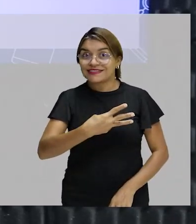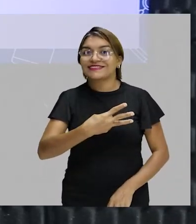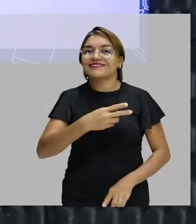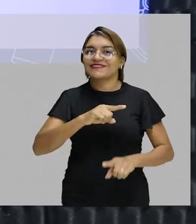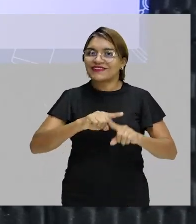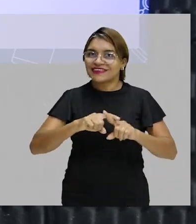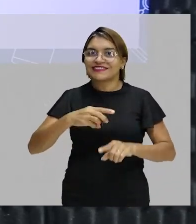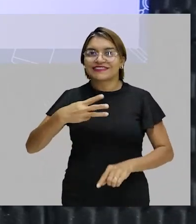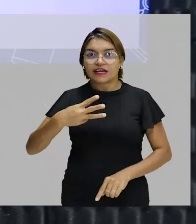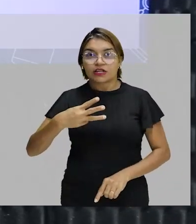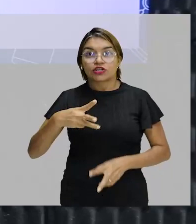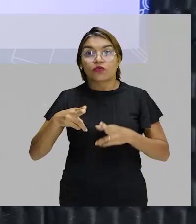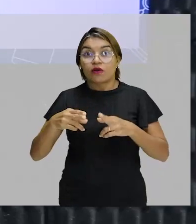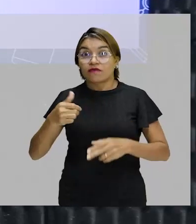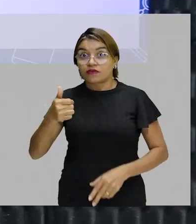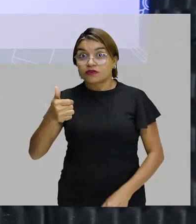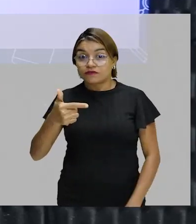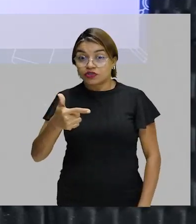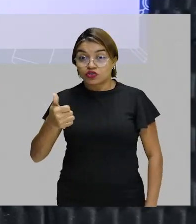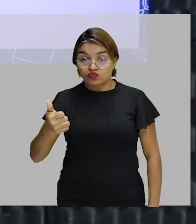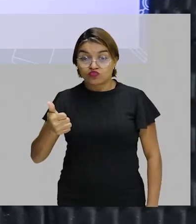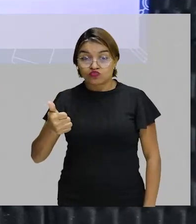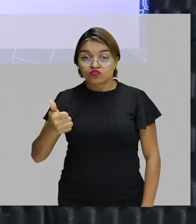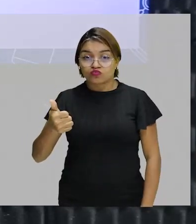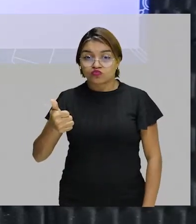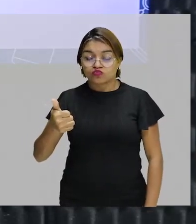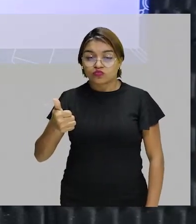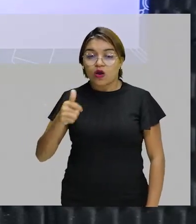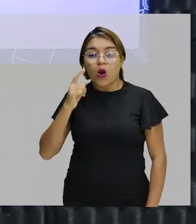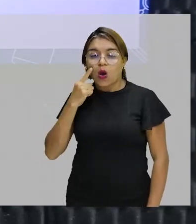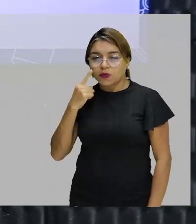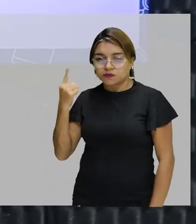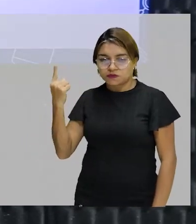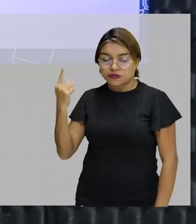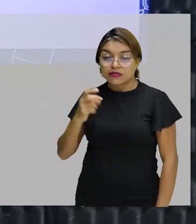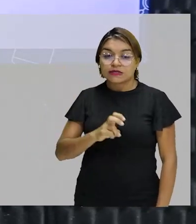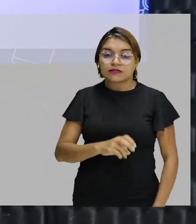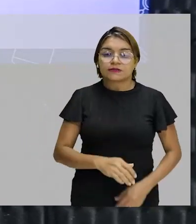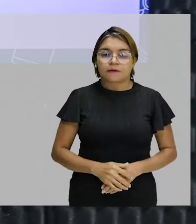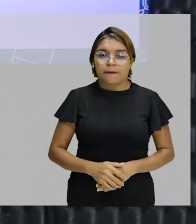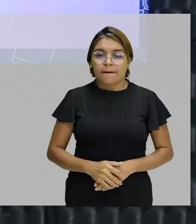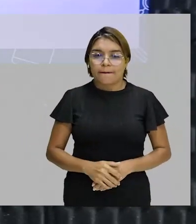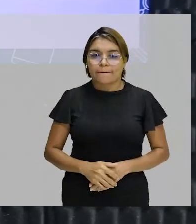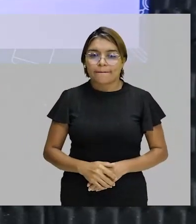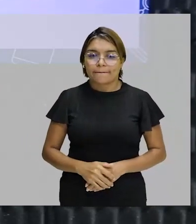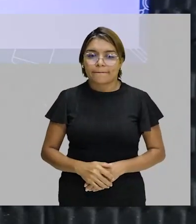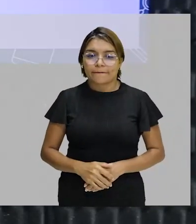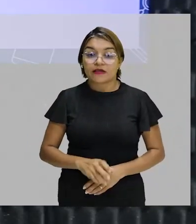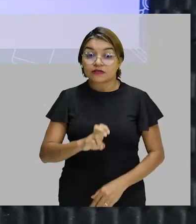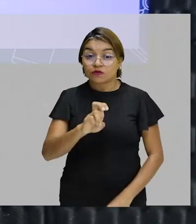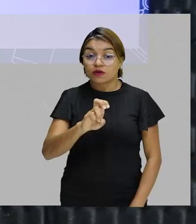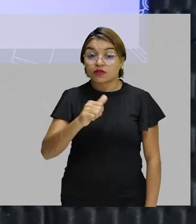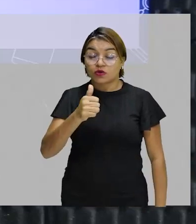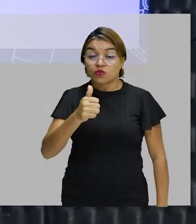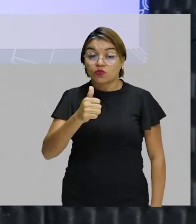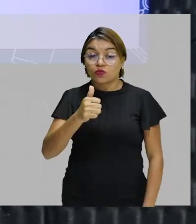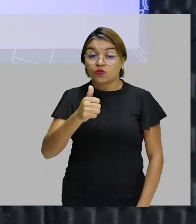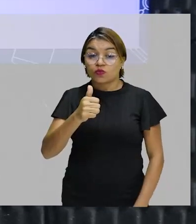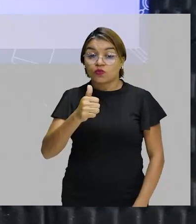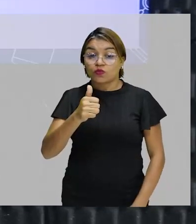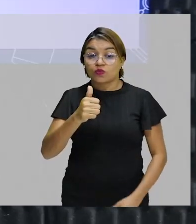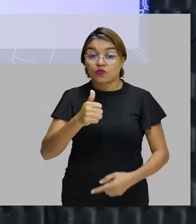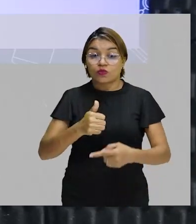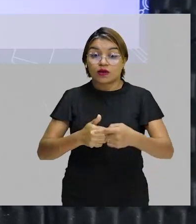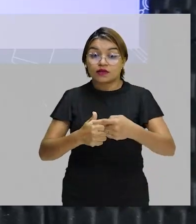3 vezes 1, 3, com 2, 5. Então, 51 dividido por 17, nós vamos ter 3